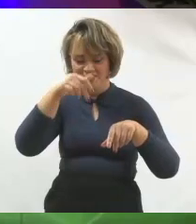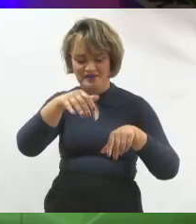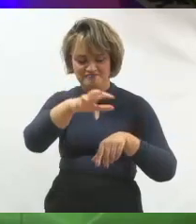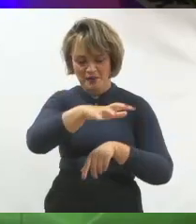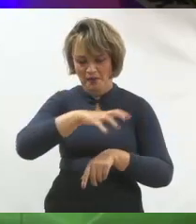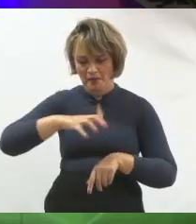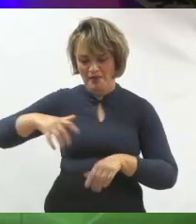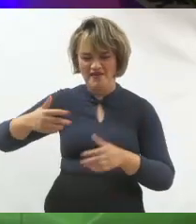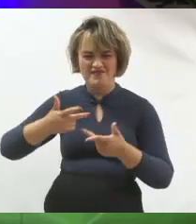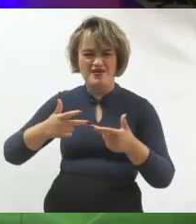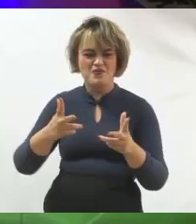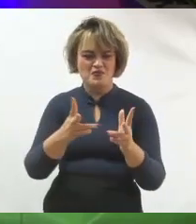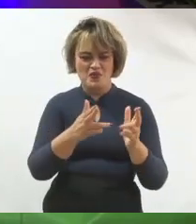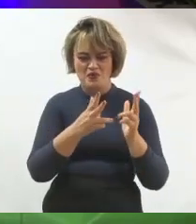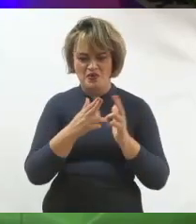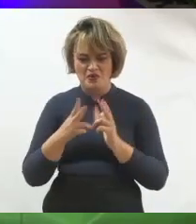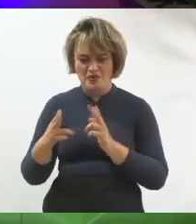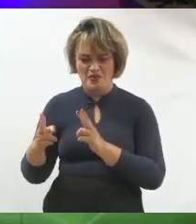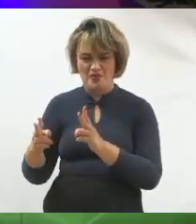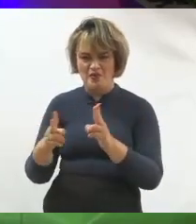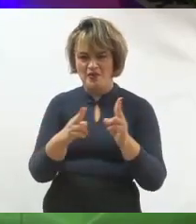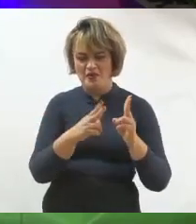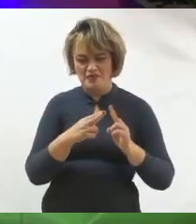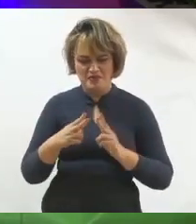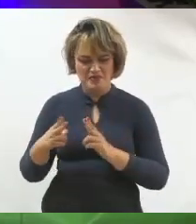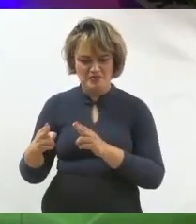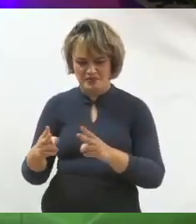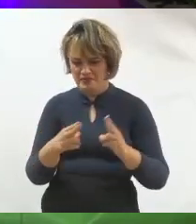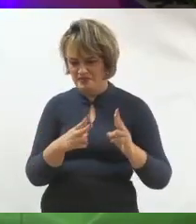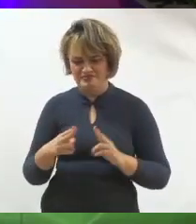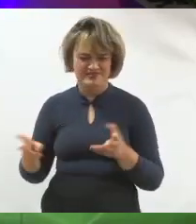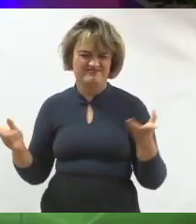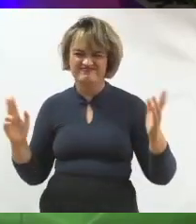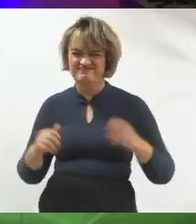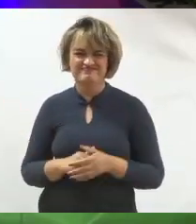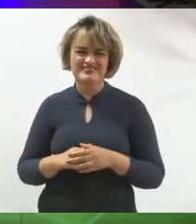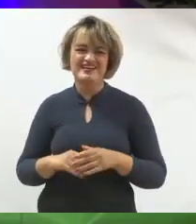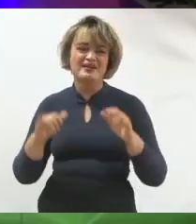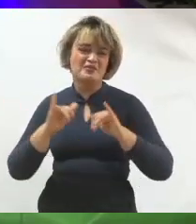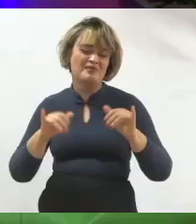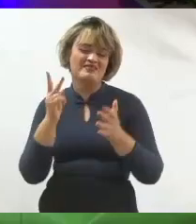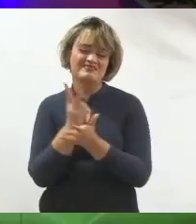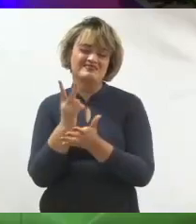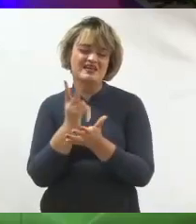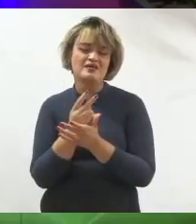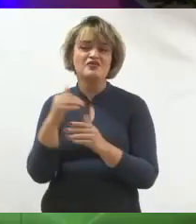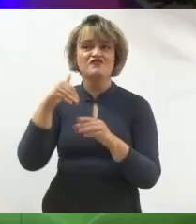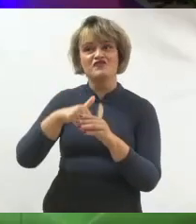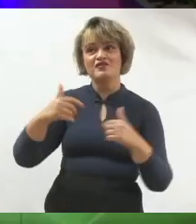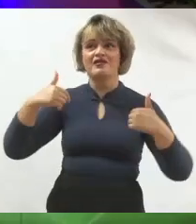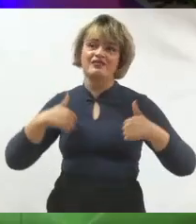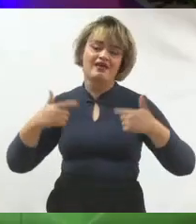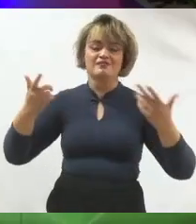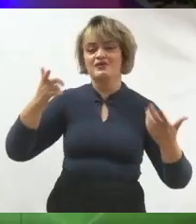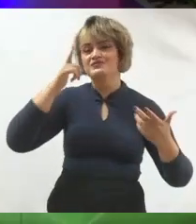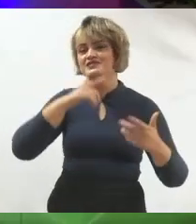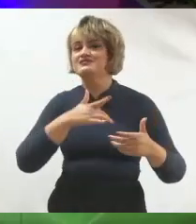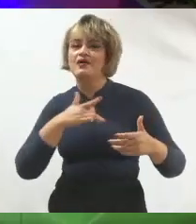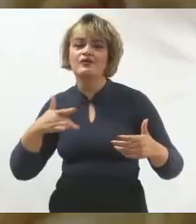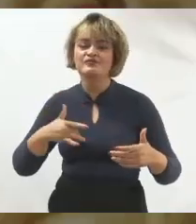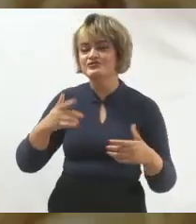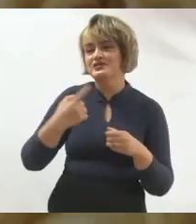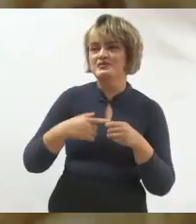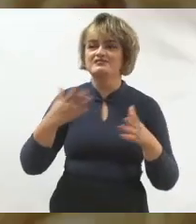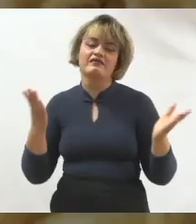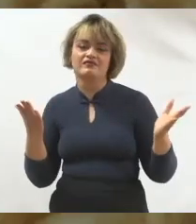Candidata a vereador parece todo mundo igual. Ah, eu... É aquela propaganda lá, né? Assim, vote não sei o pela saúde da minha